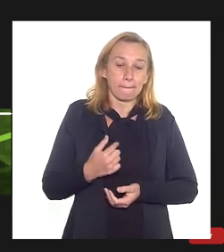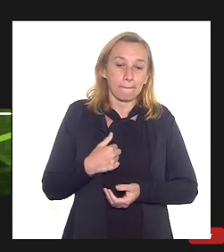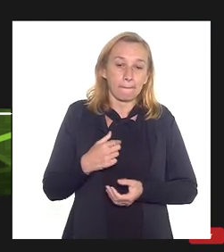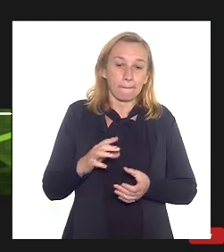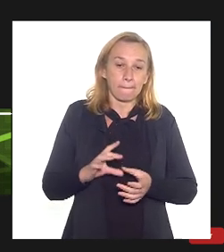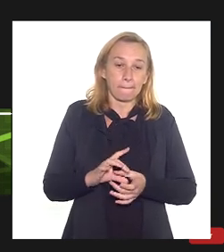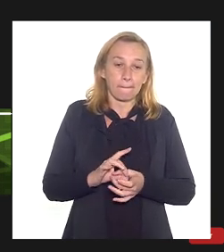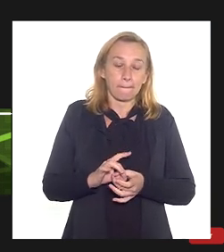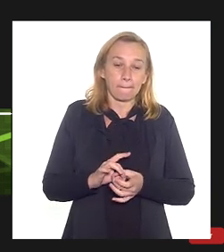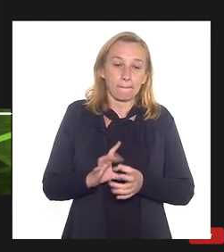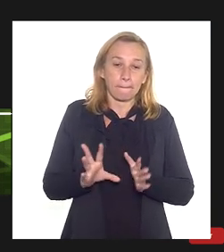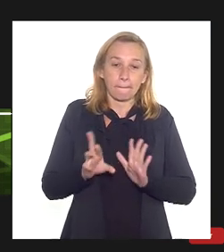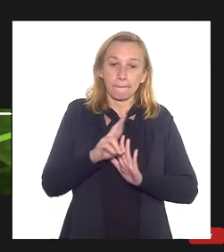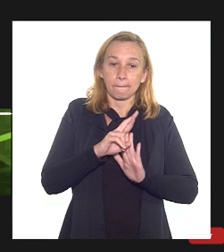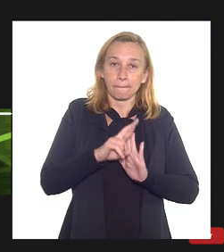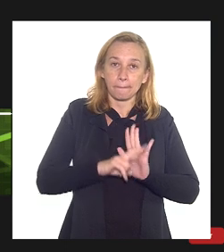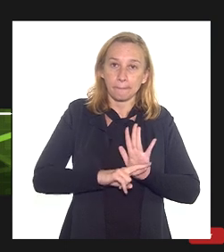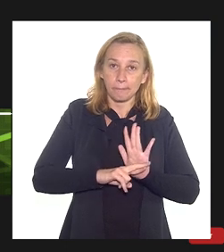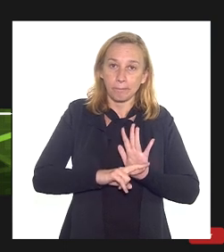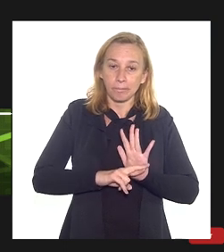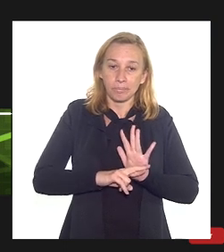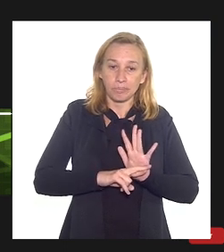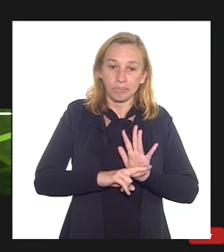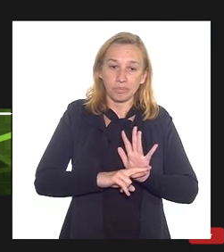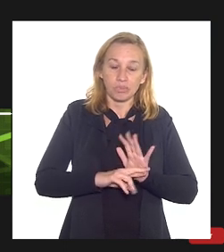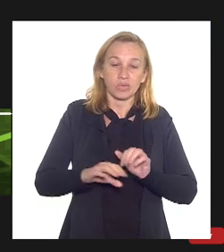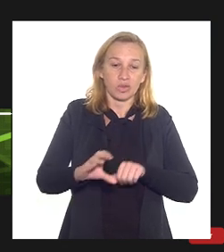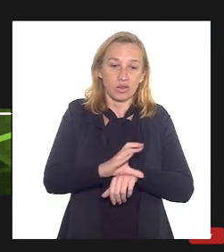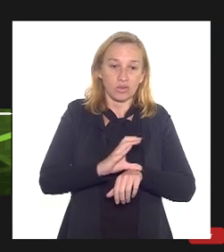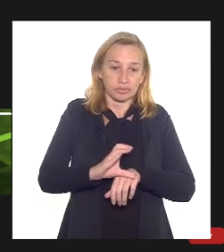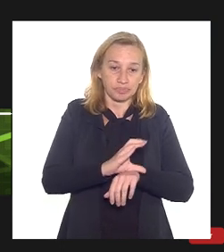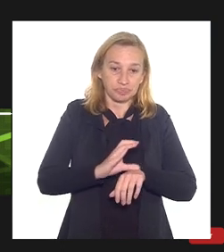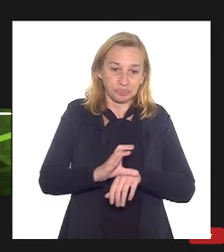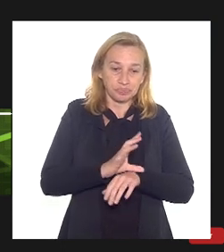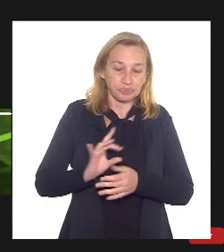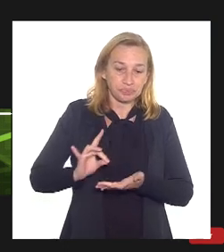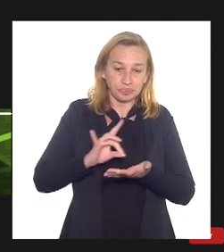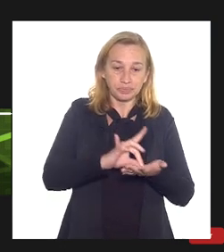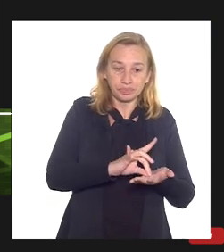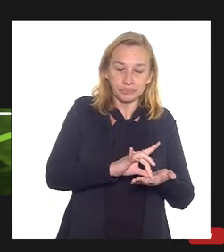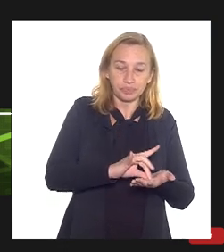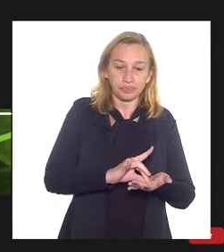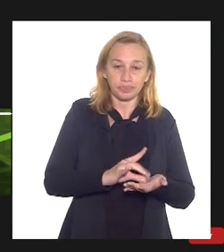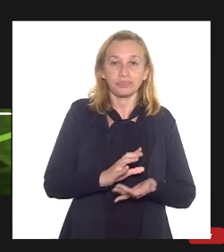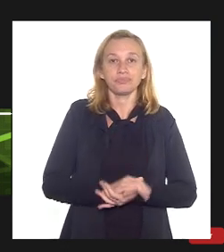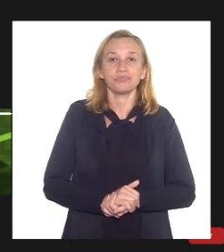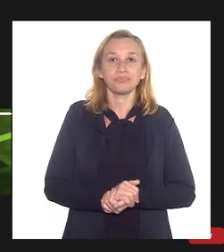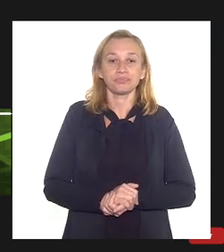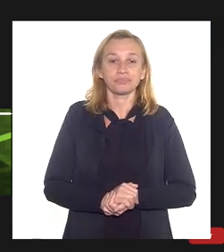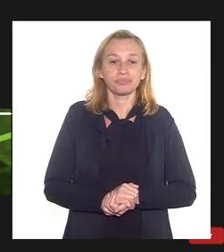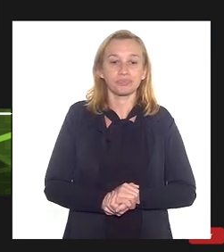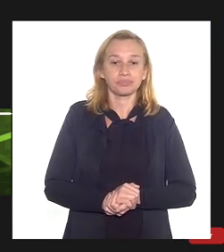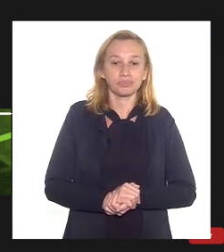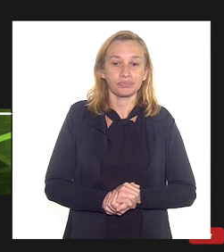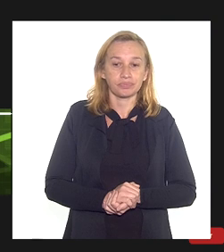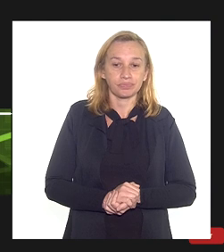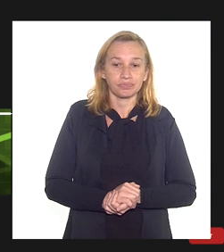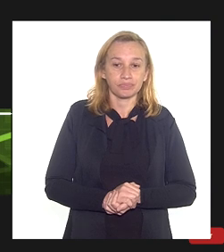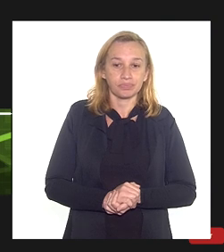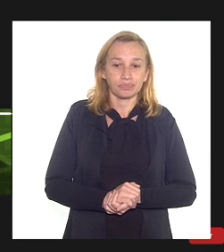causa das regras constitucionais legais da Vicandir de estar